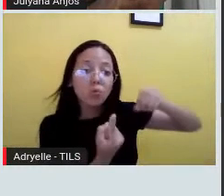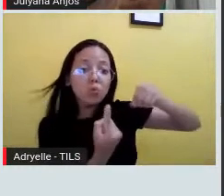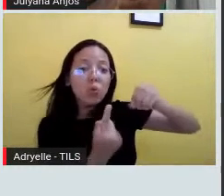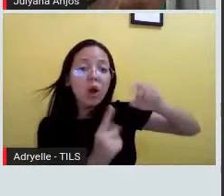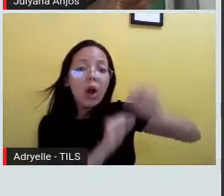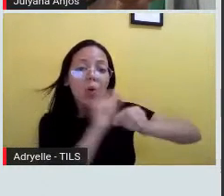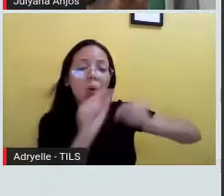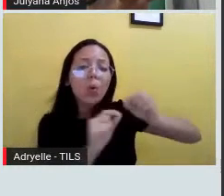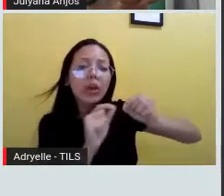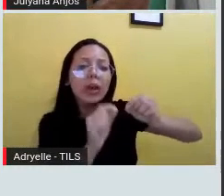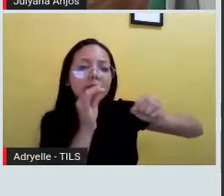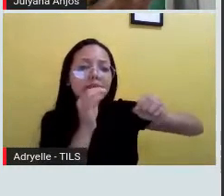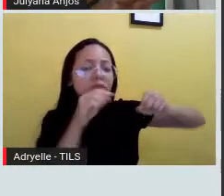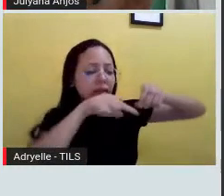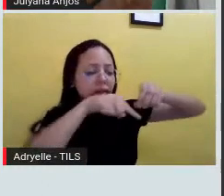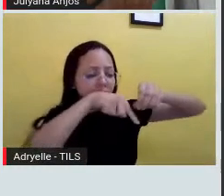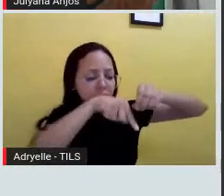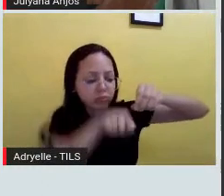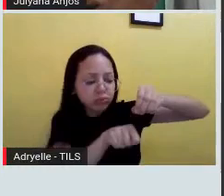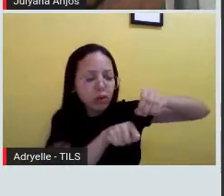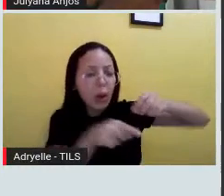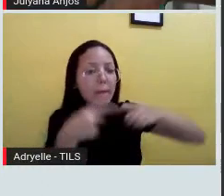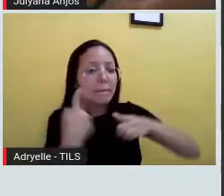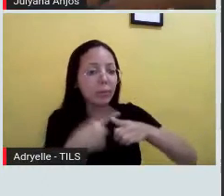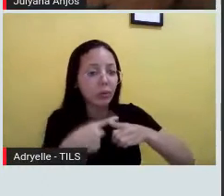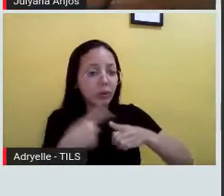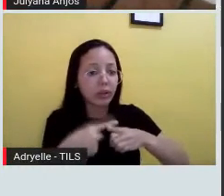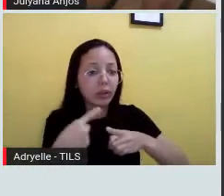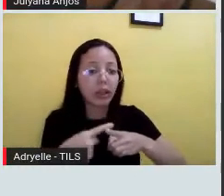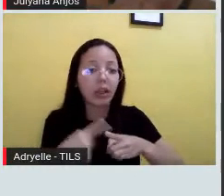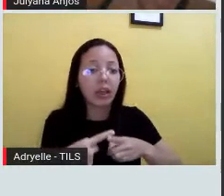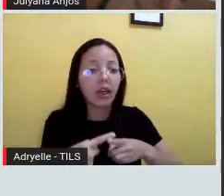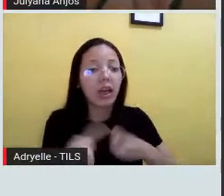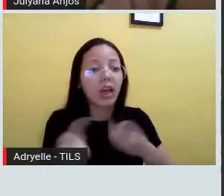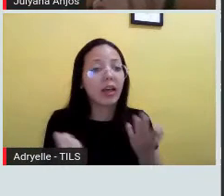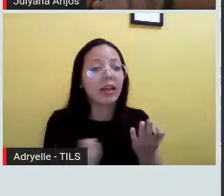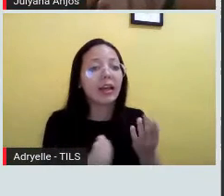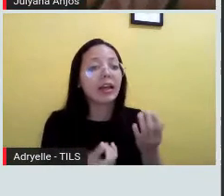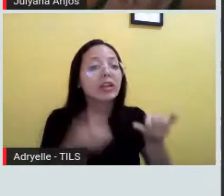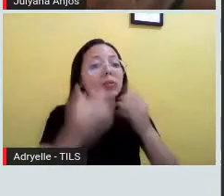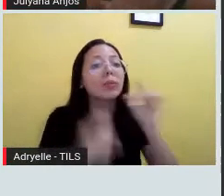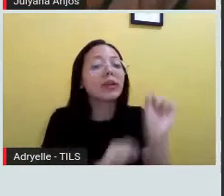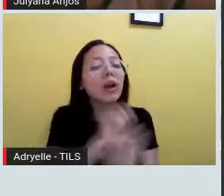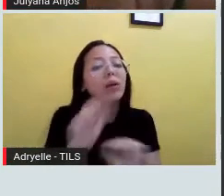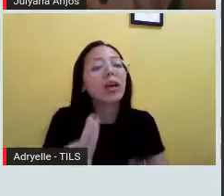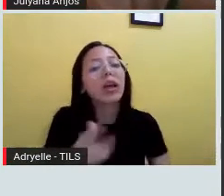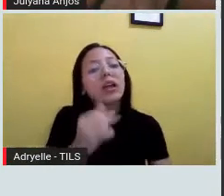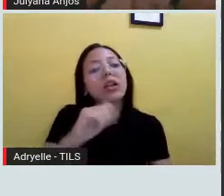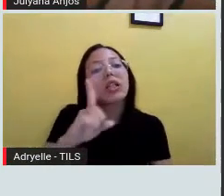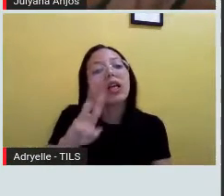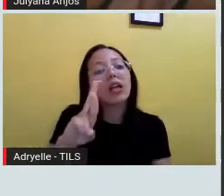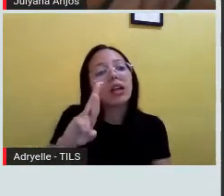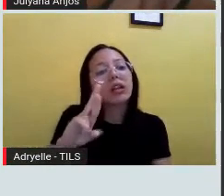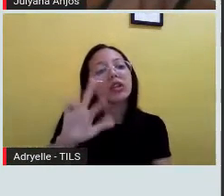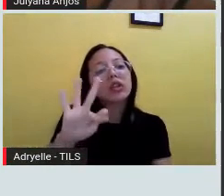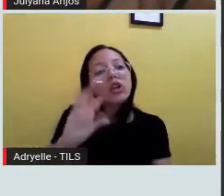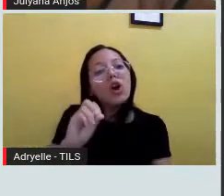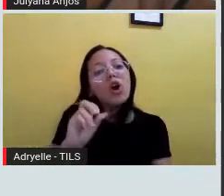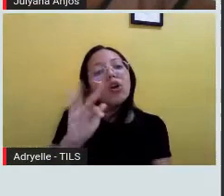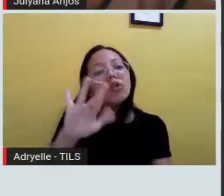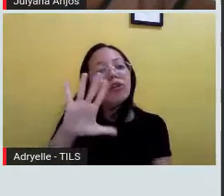torcida, no caso. Porque ela tem, e aí é o que a gente chama da parte hidrofóbica. A parte que não tem